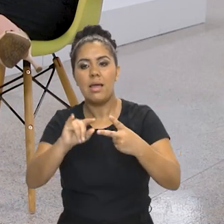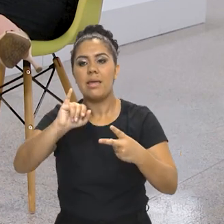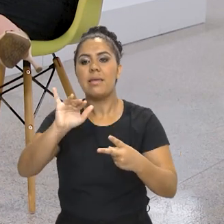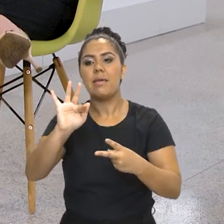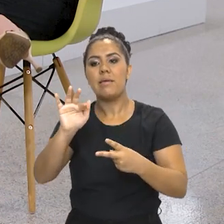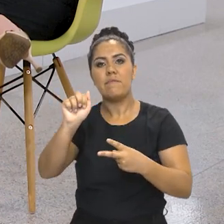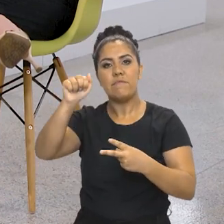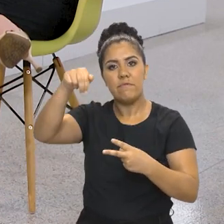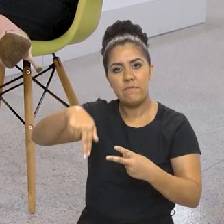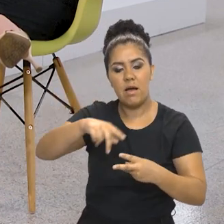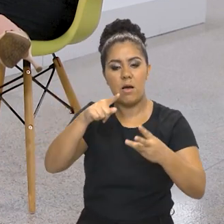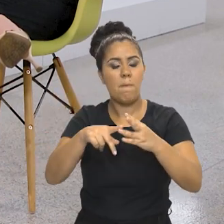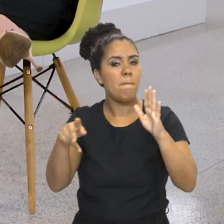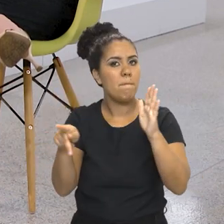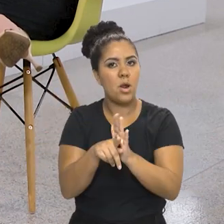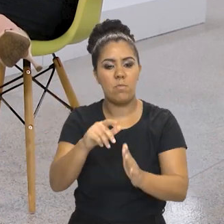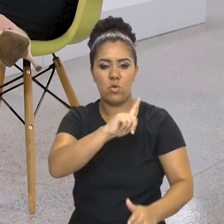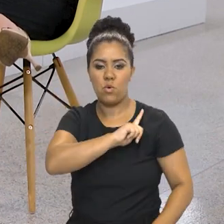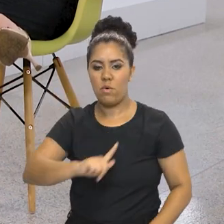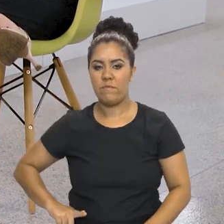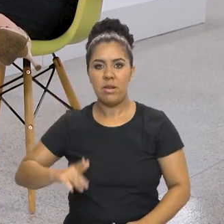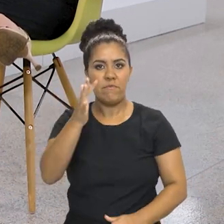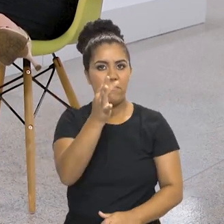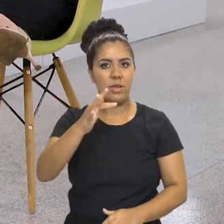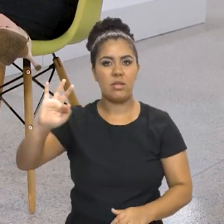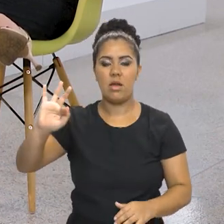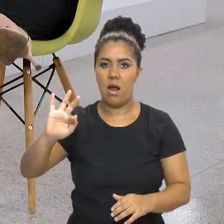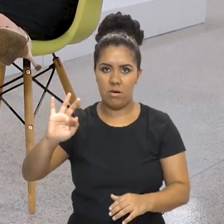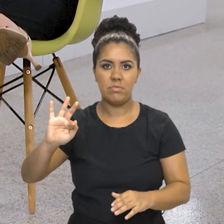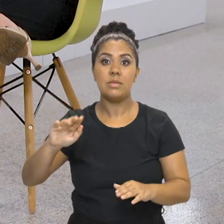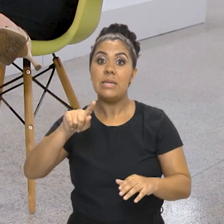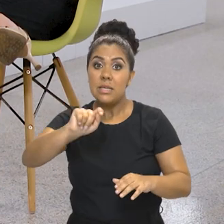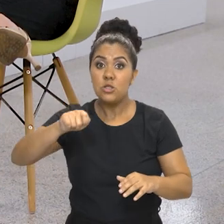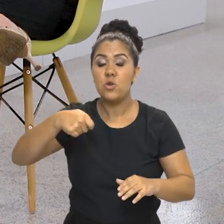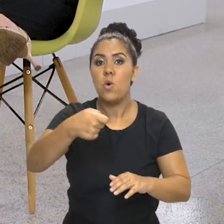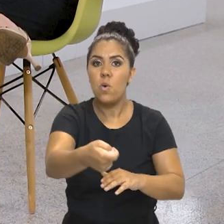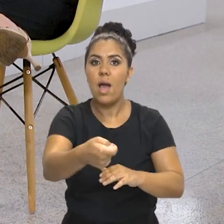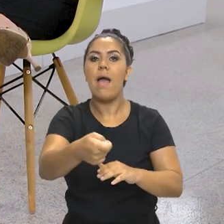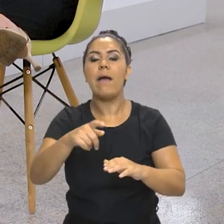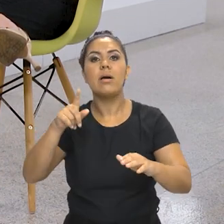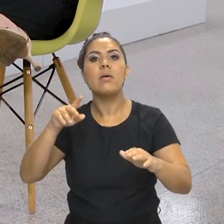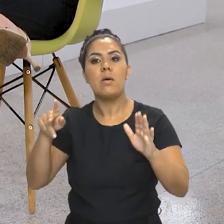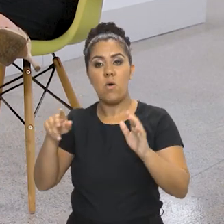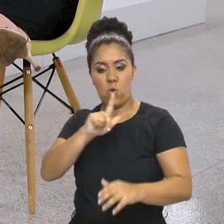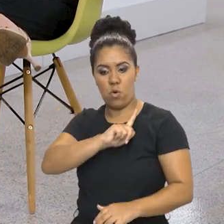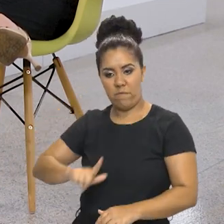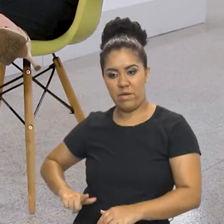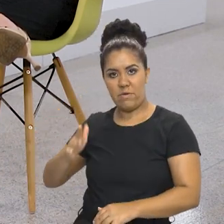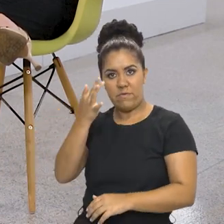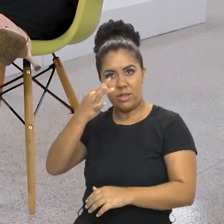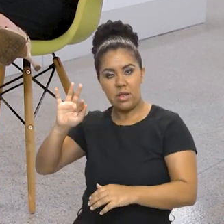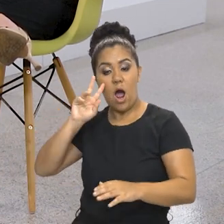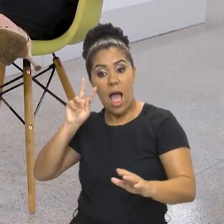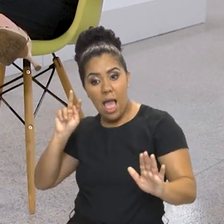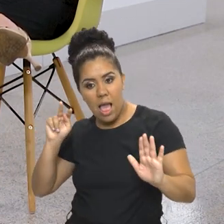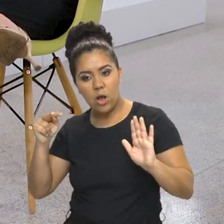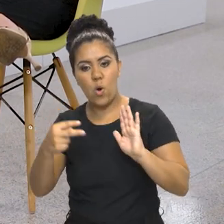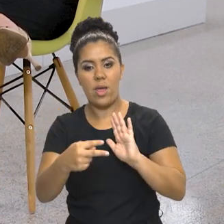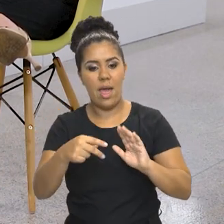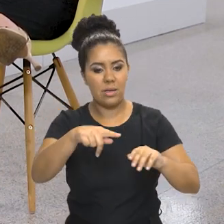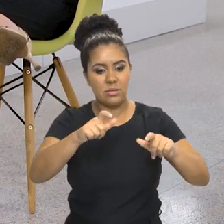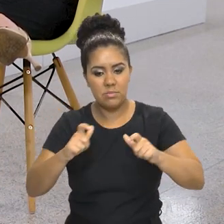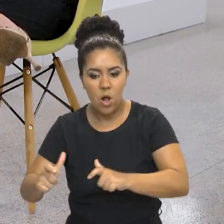governo federal como um todo. Ou seja, é como se fosse assim, é uma chancela de reconhecimento do governo federal de que, assim, existimos,